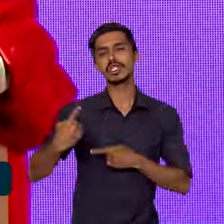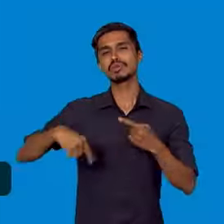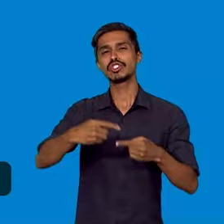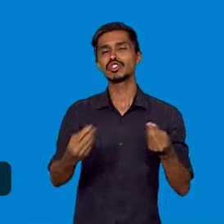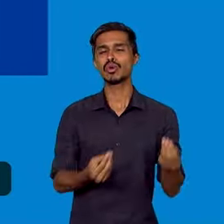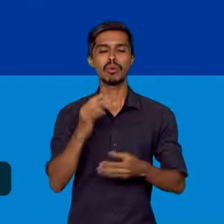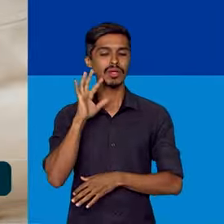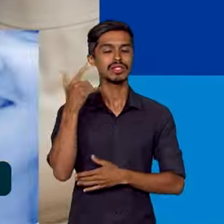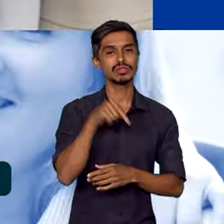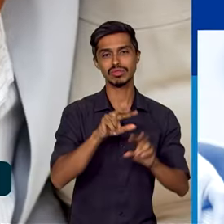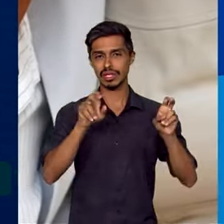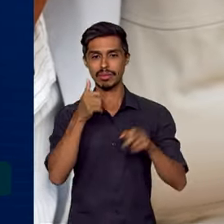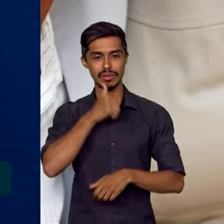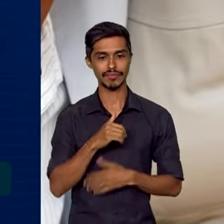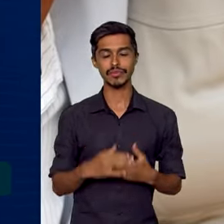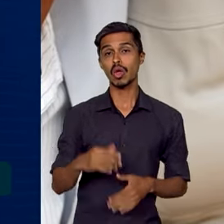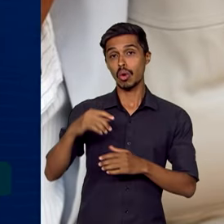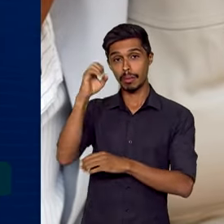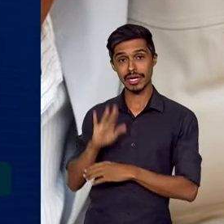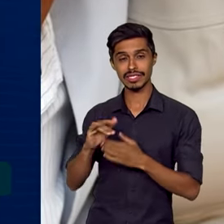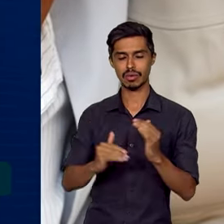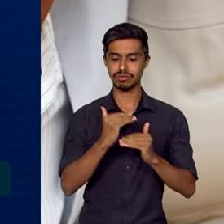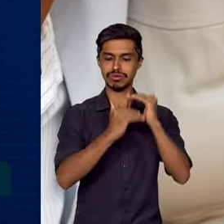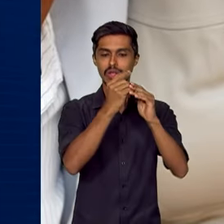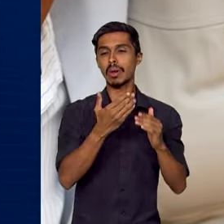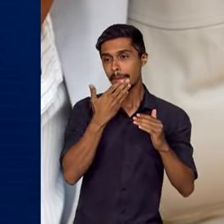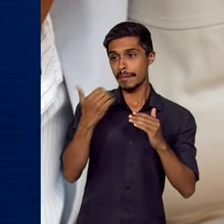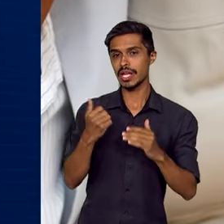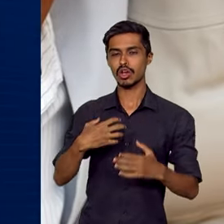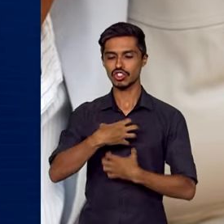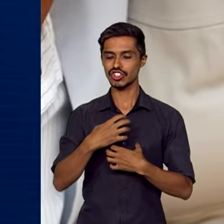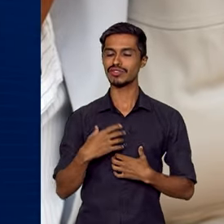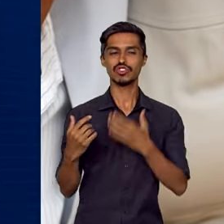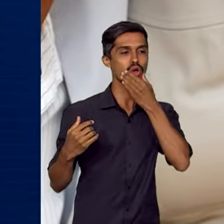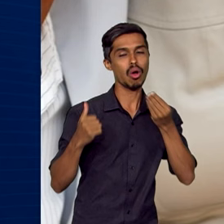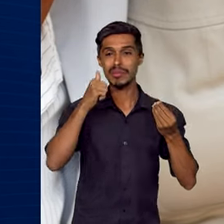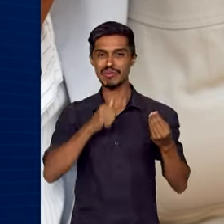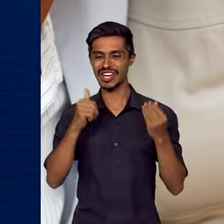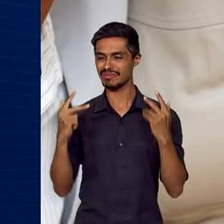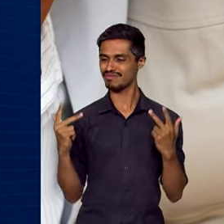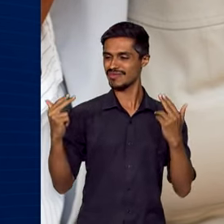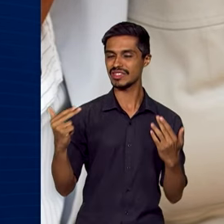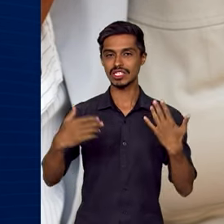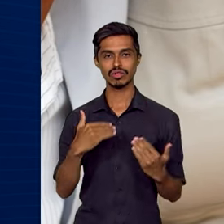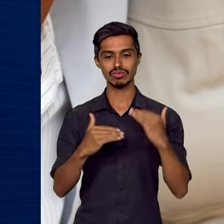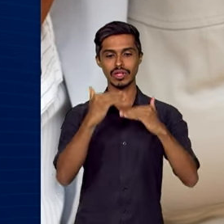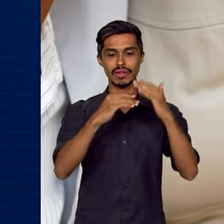mulheres. Neste ano, o Brasil subiu no ranking dos países com melhor paridade entre os gêneros, indo da